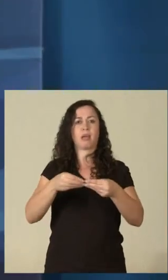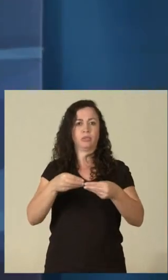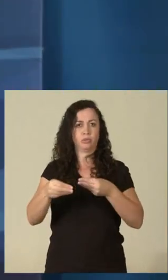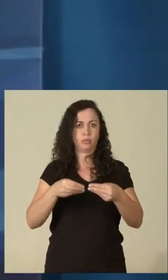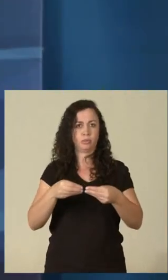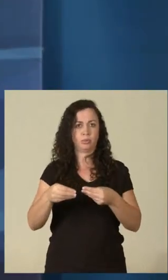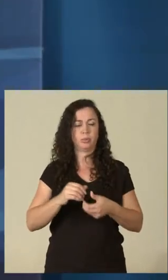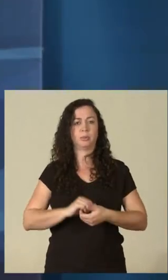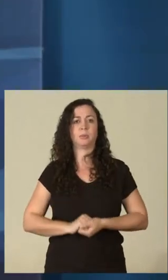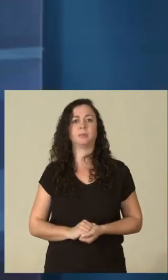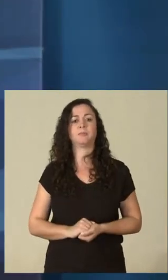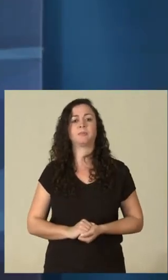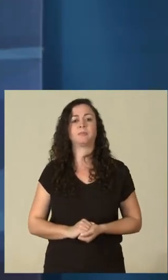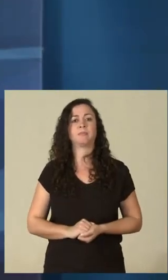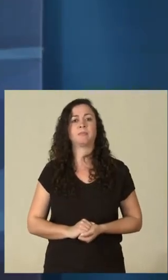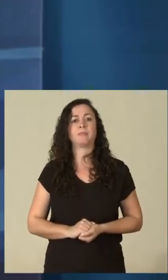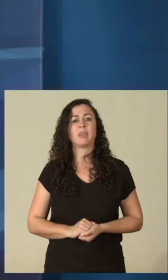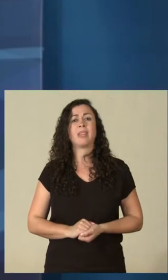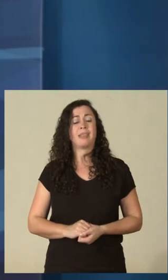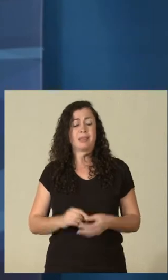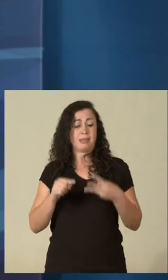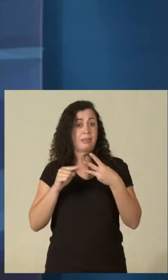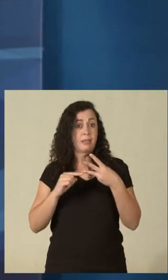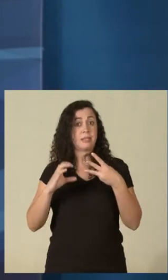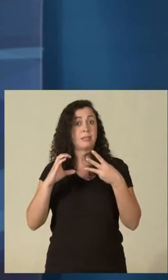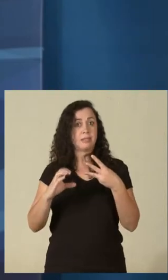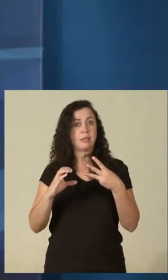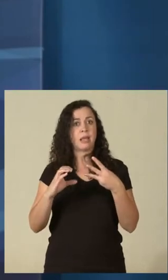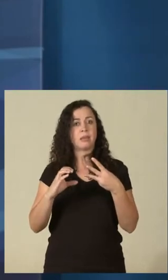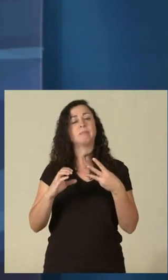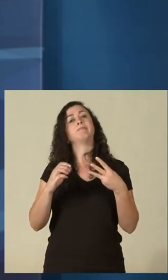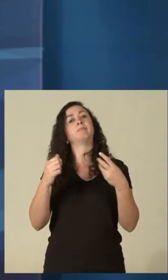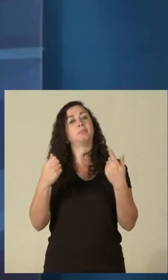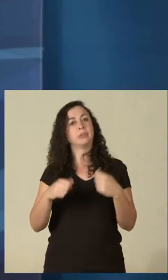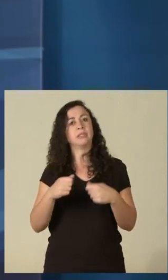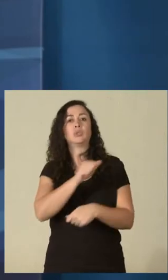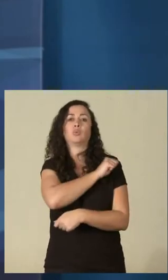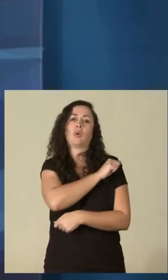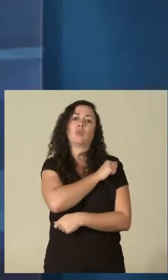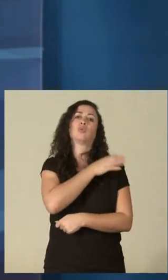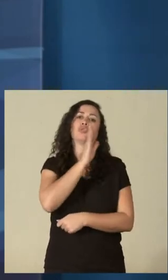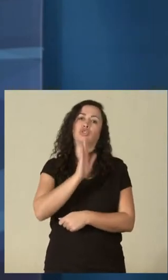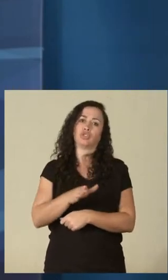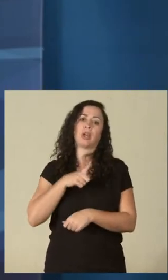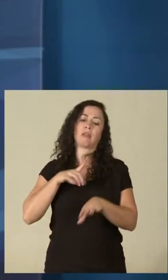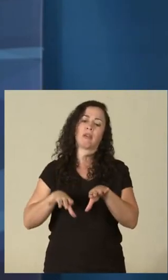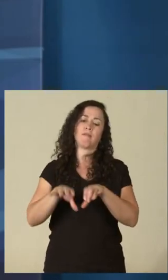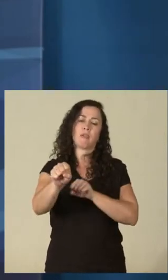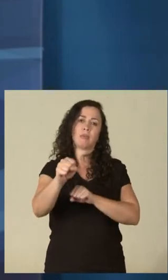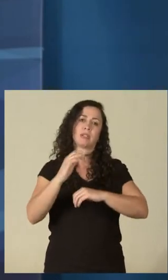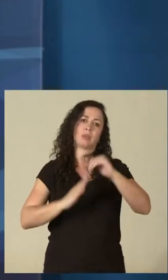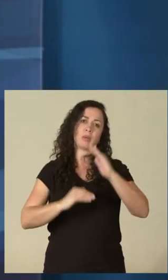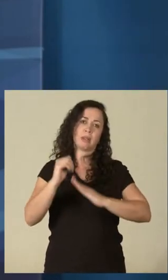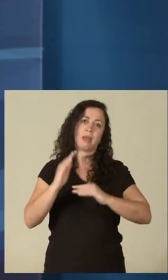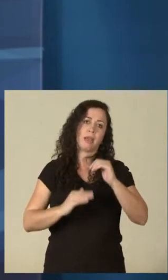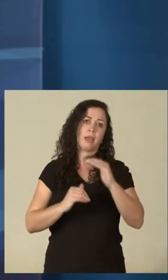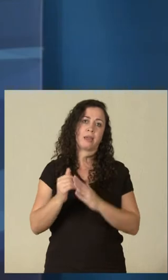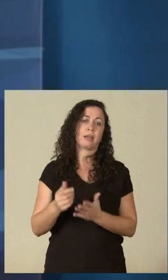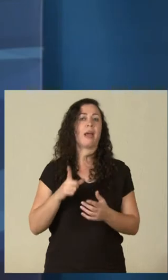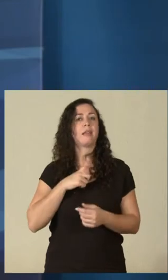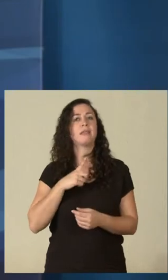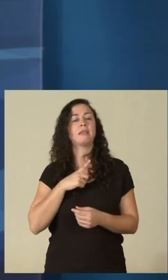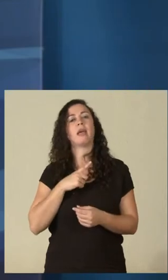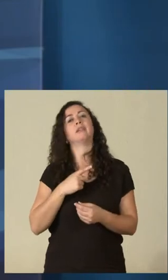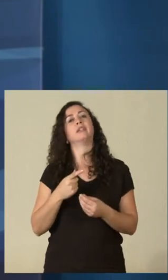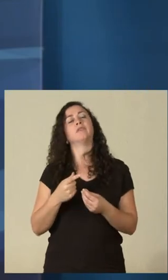modalidade C, que pressupõe que os alunos sejam portadores de um diploma de ensino técnico, nós temos gestão pela qualidade,